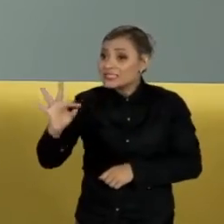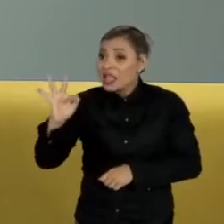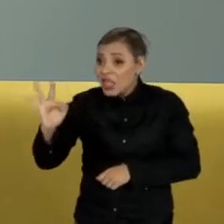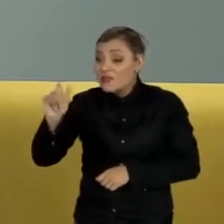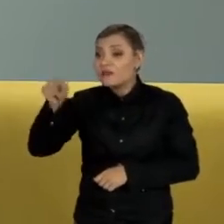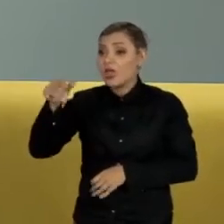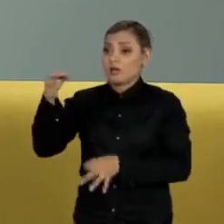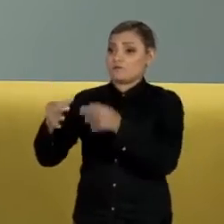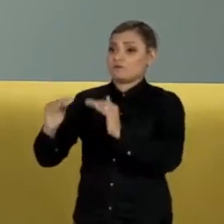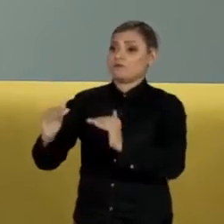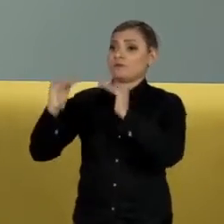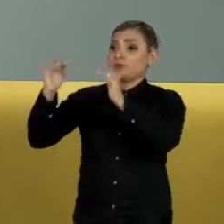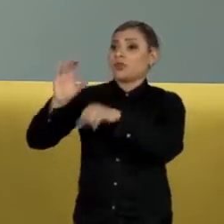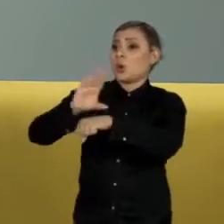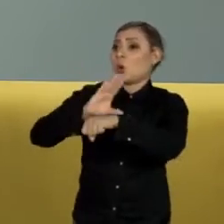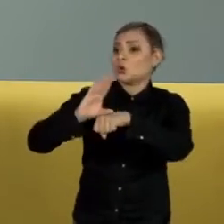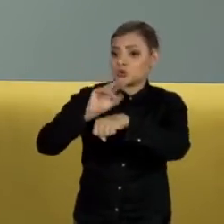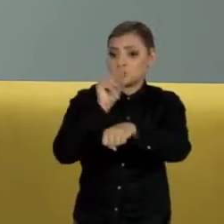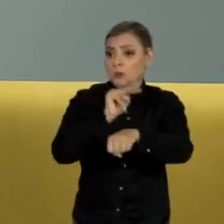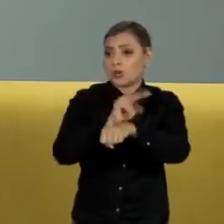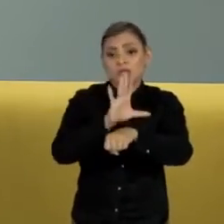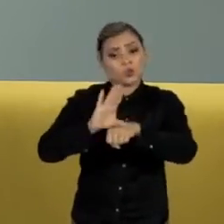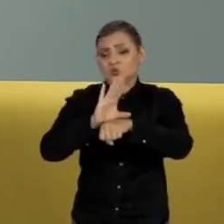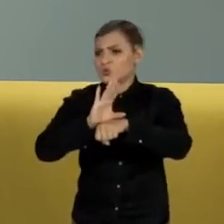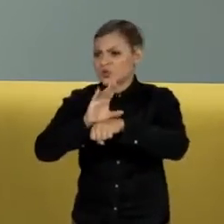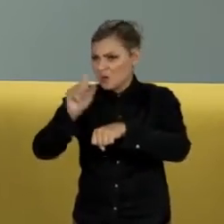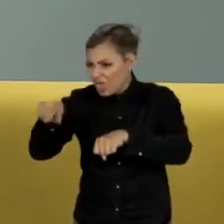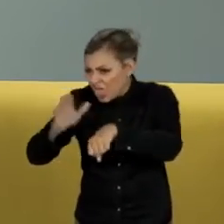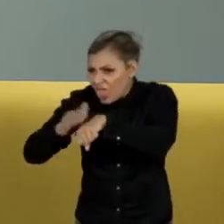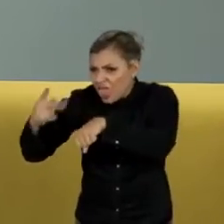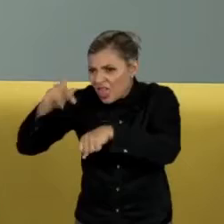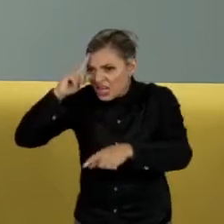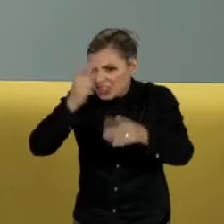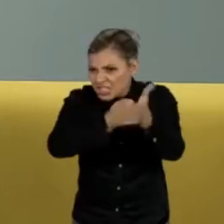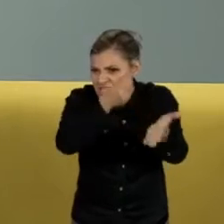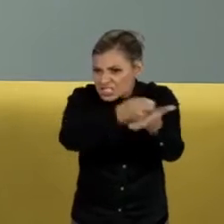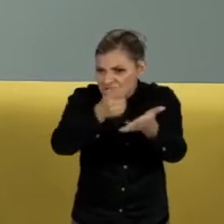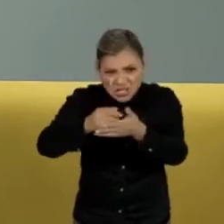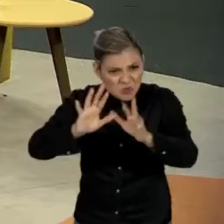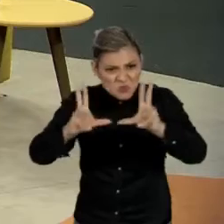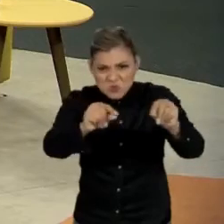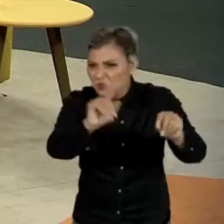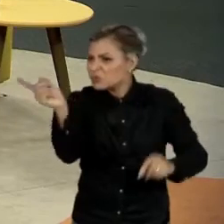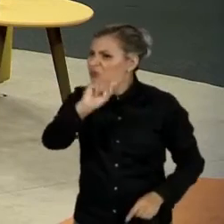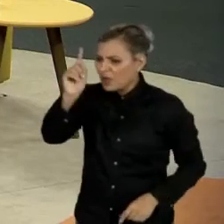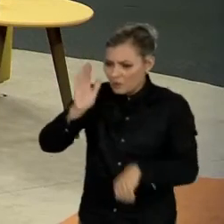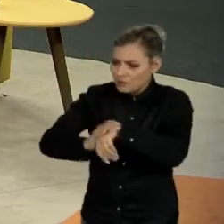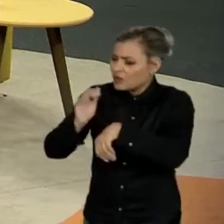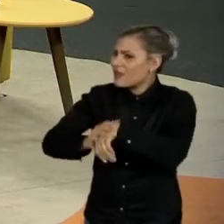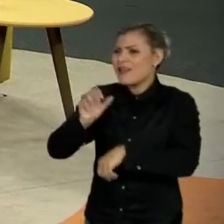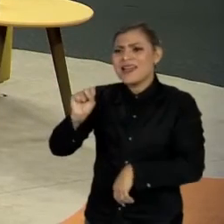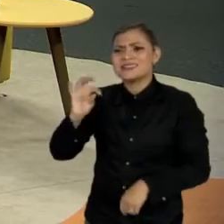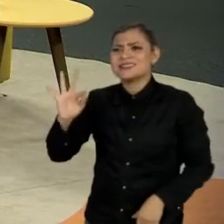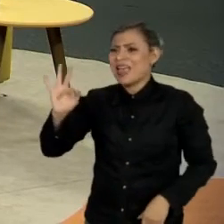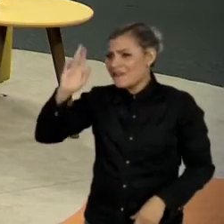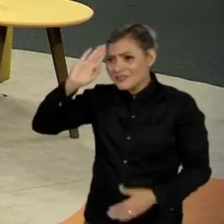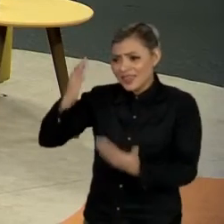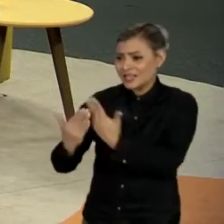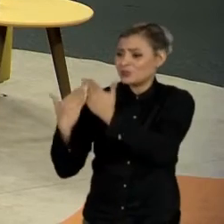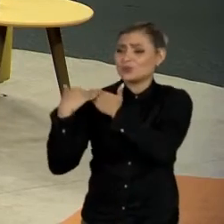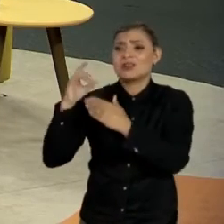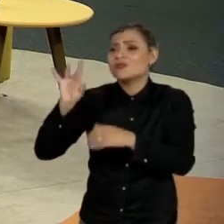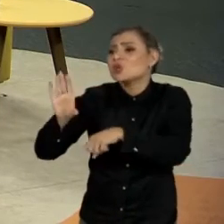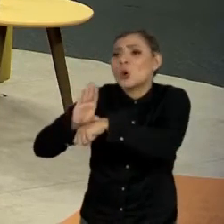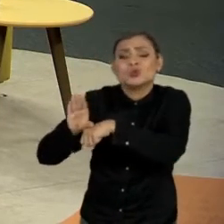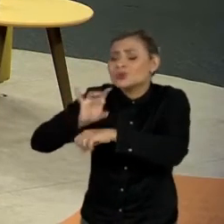um tribunal constitucional, não um tribunal em que até jogo do bicho pode parar lá. Tem prisão, é questão constitucional. Bom,